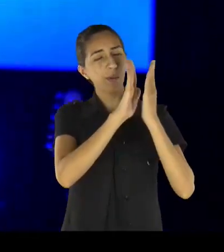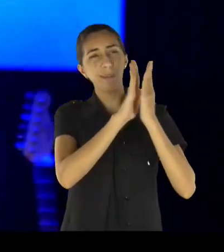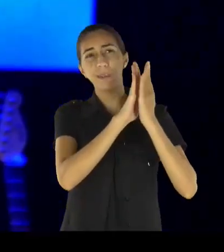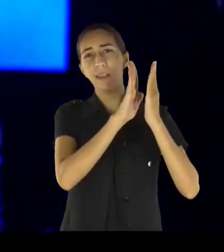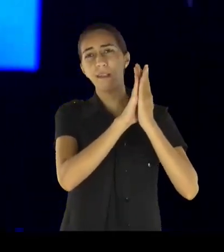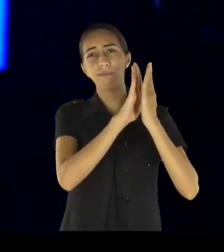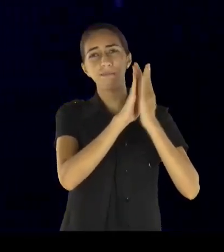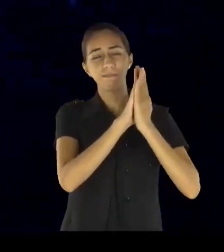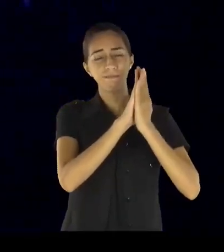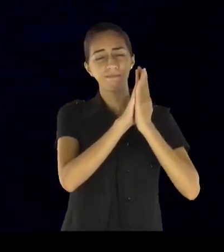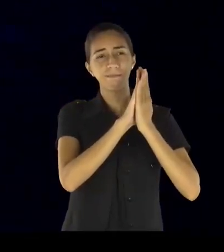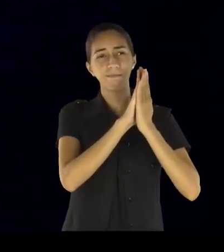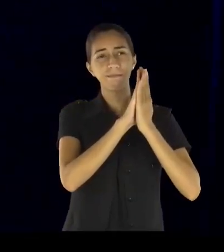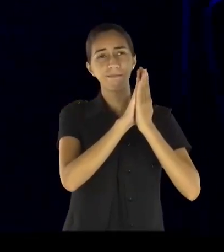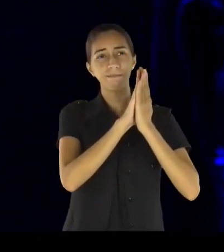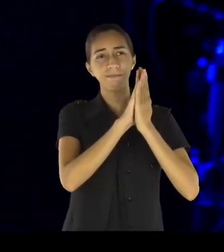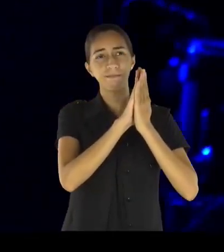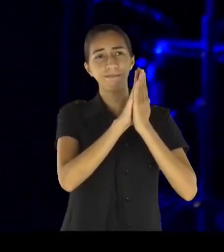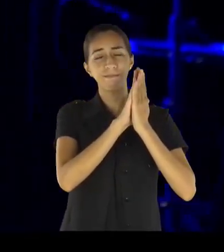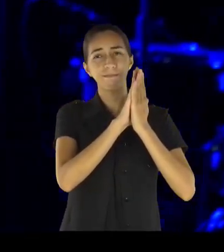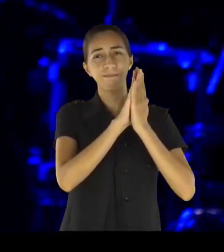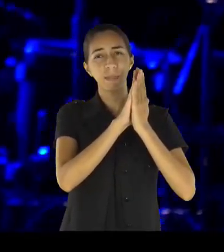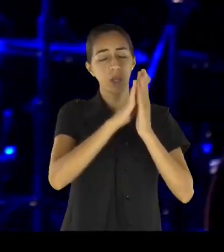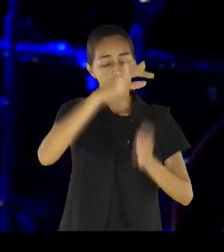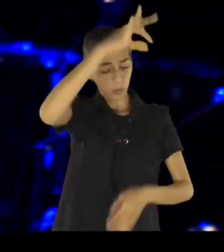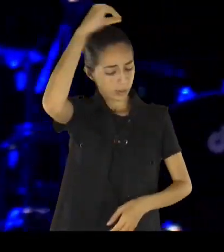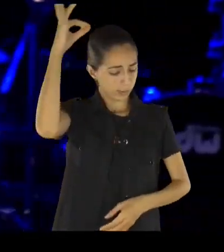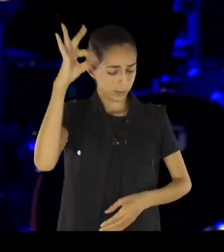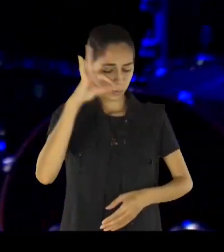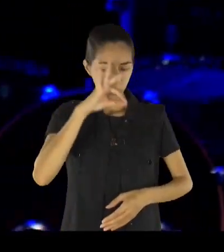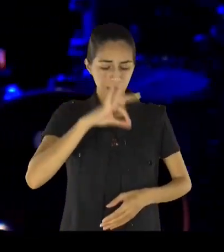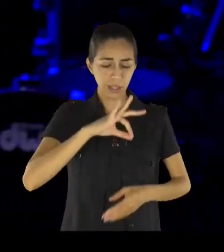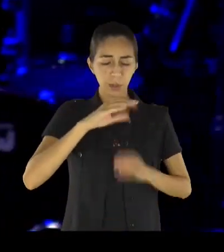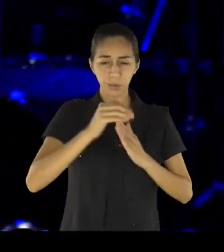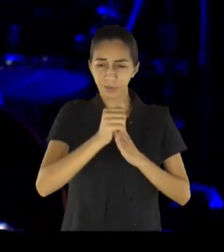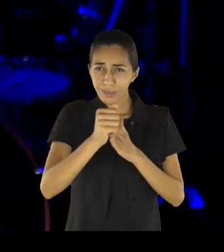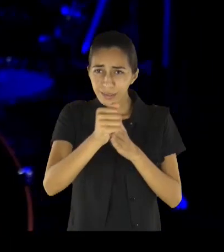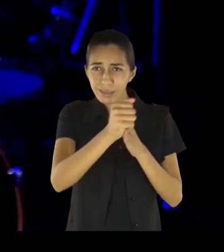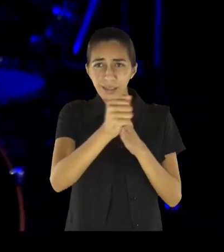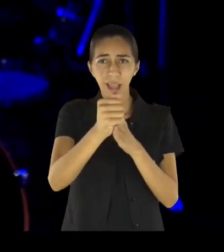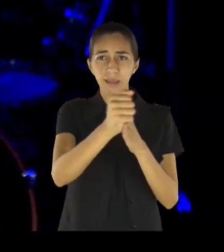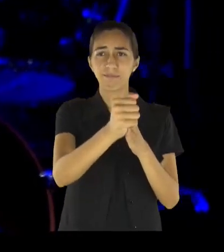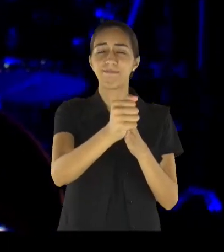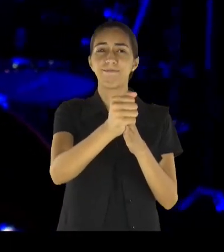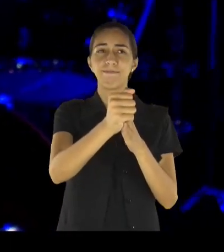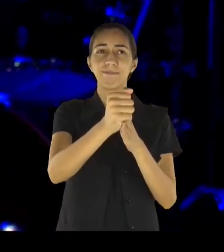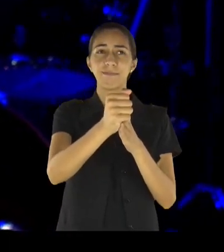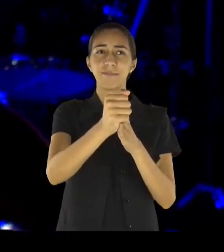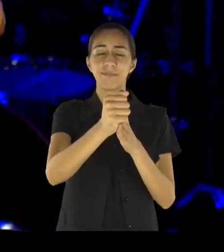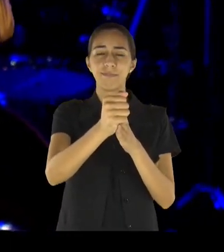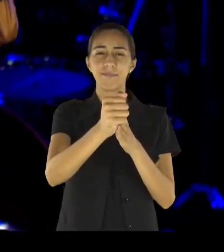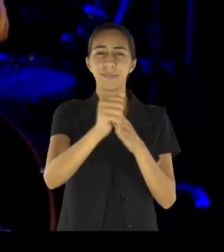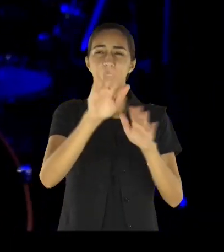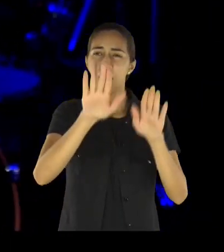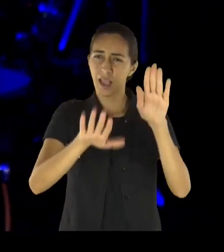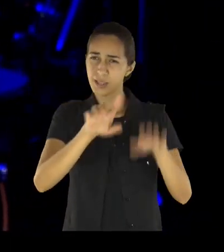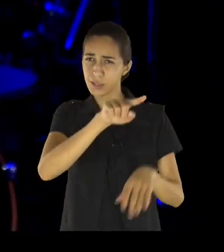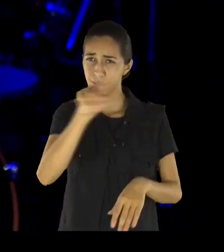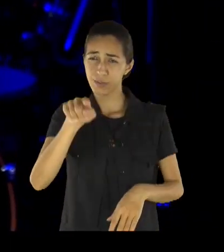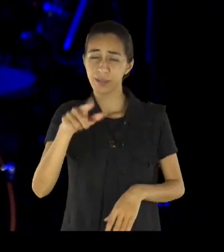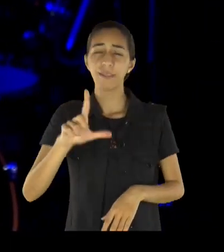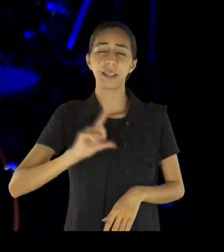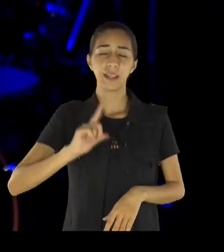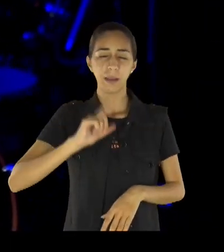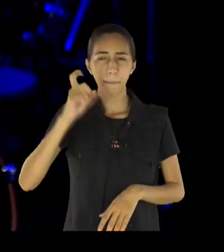orientação, do Espírito Santo, aonde você for, quando vier a perturbação, quando vier os pensamentos, quando vier a